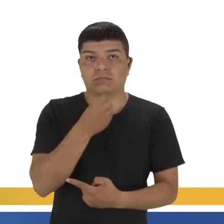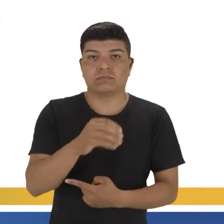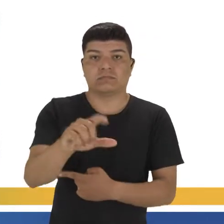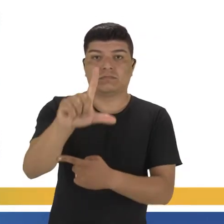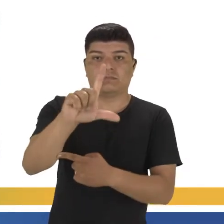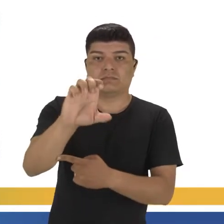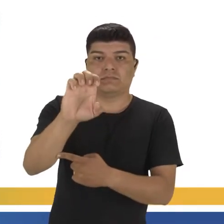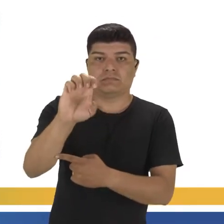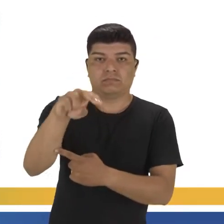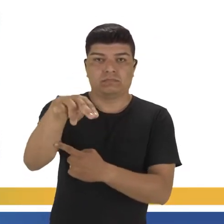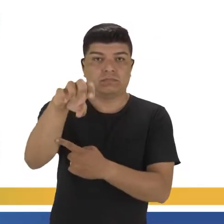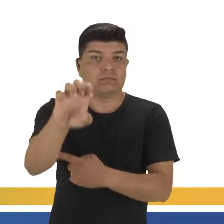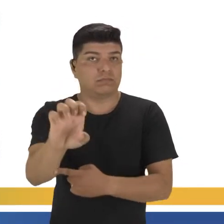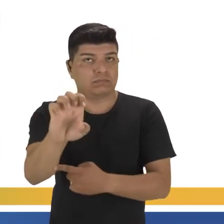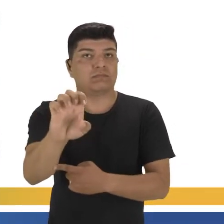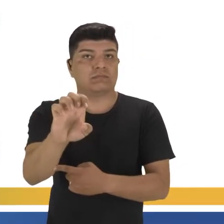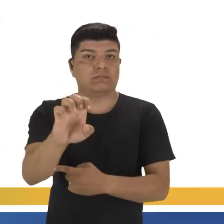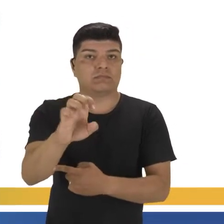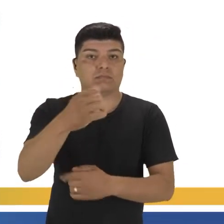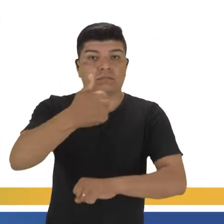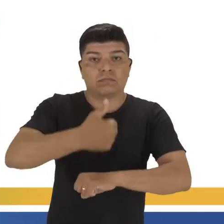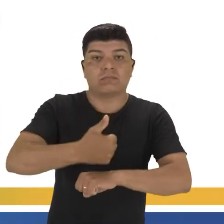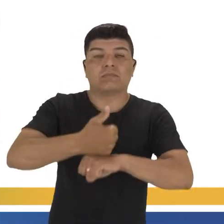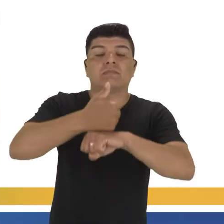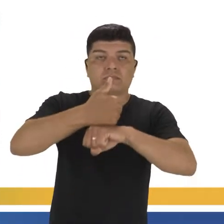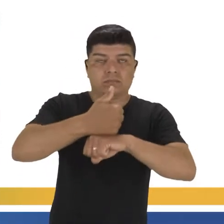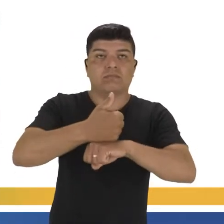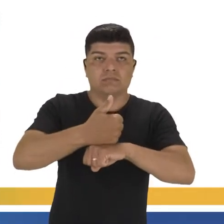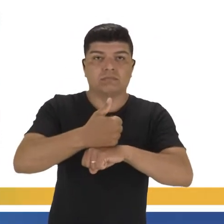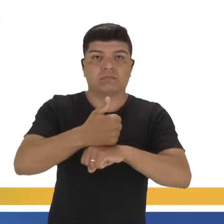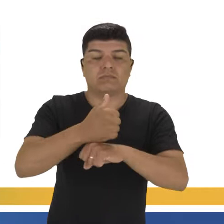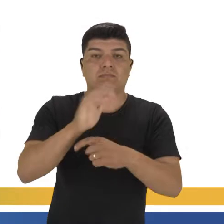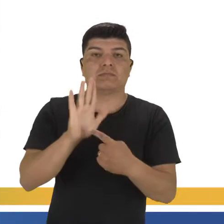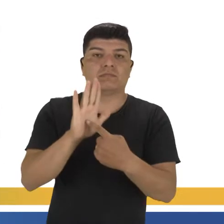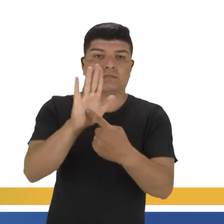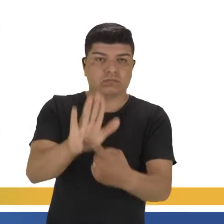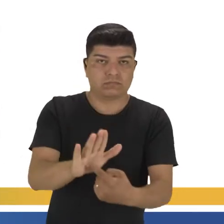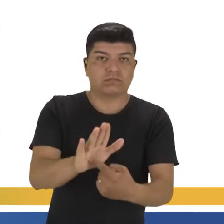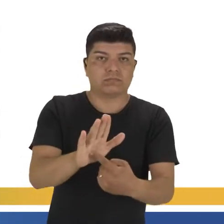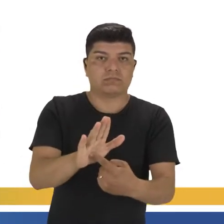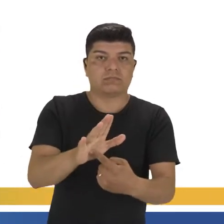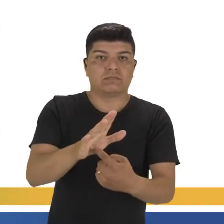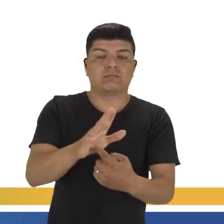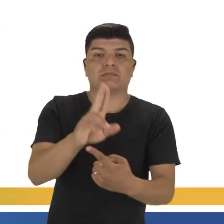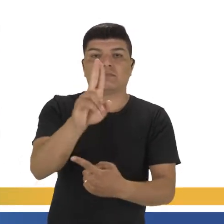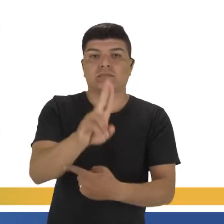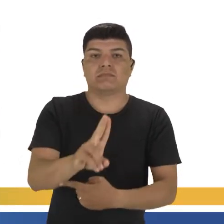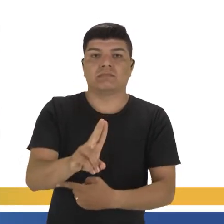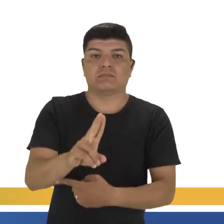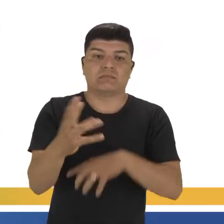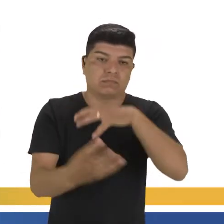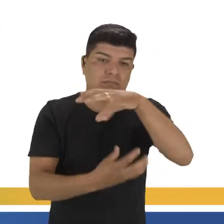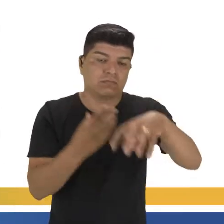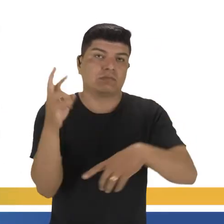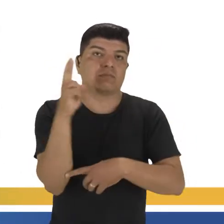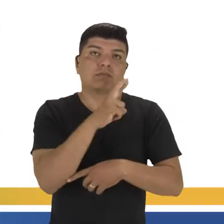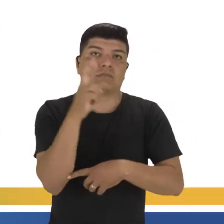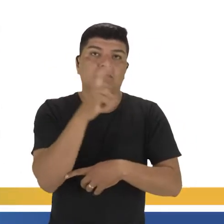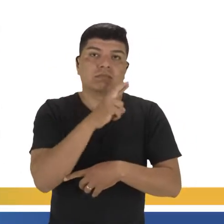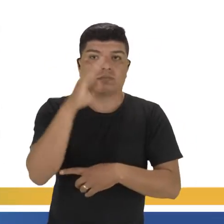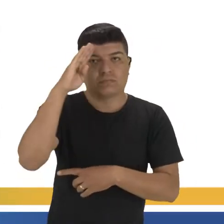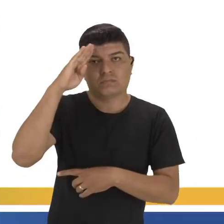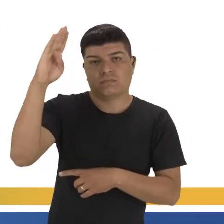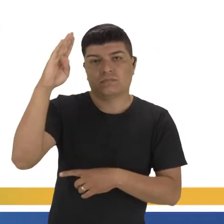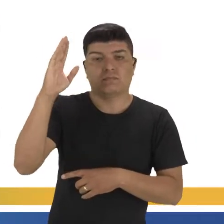mostramos aí Lenin como sendo um grande líder representante da União Soviética, aliás, da Revolução Russa de